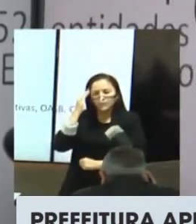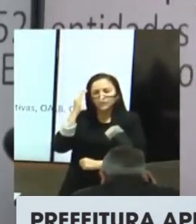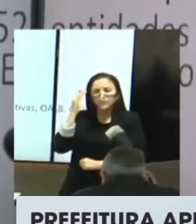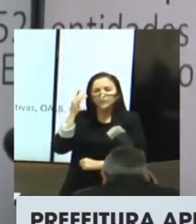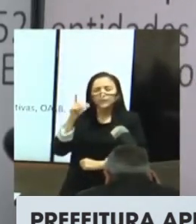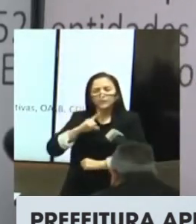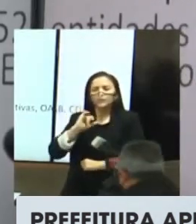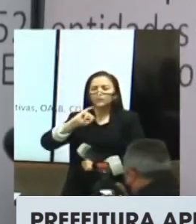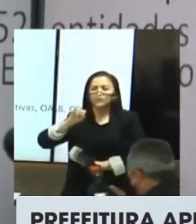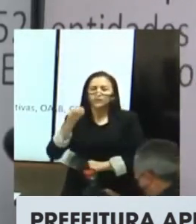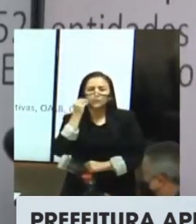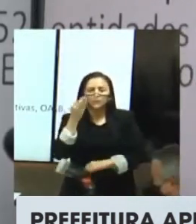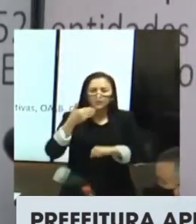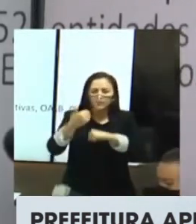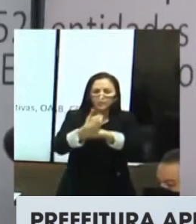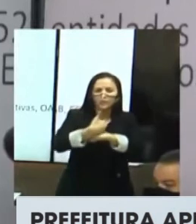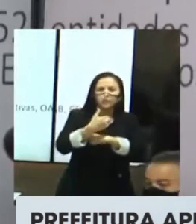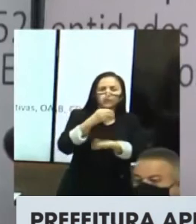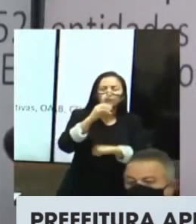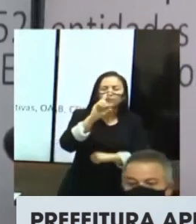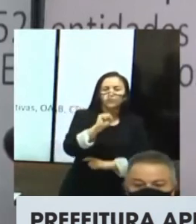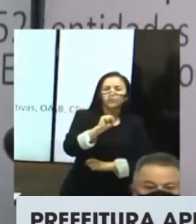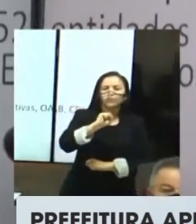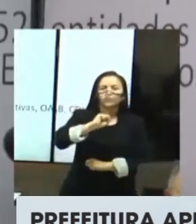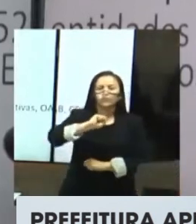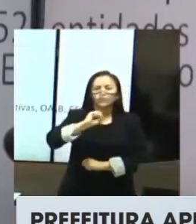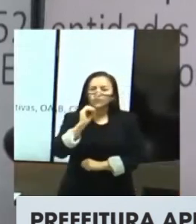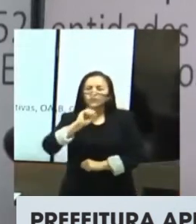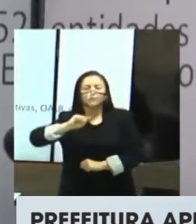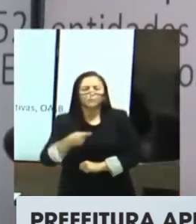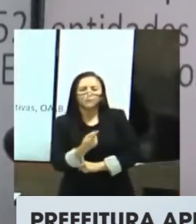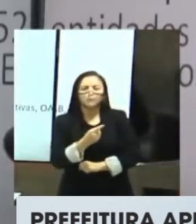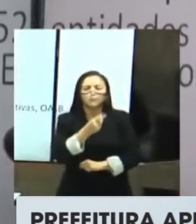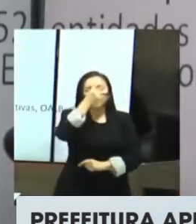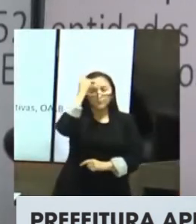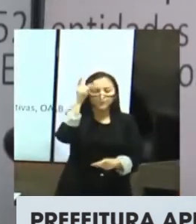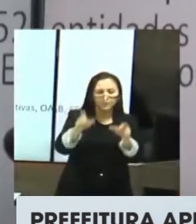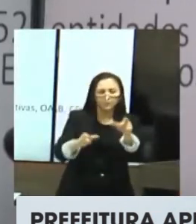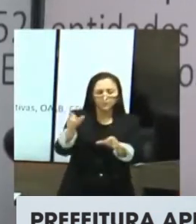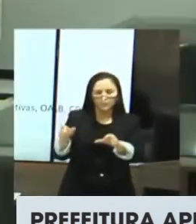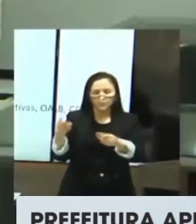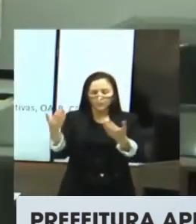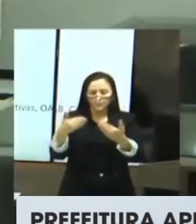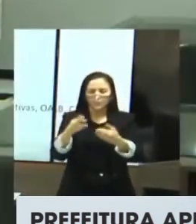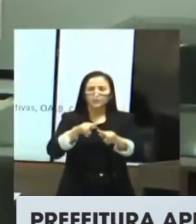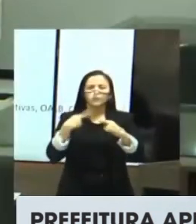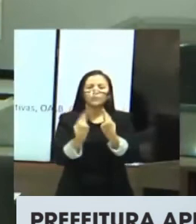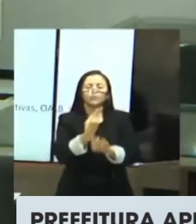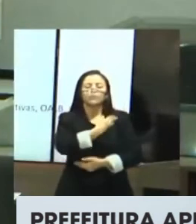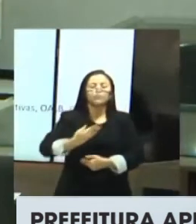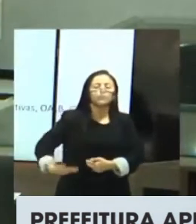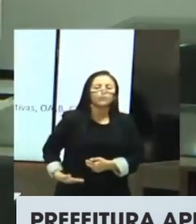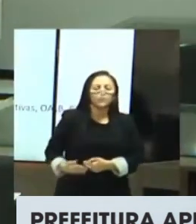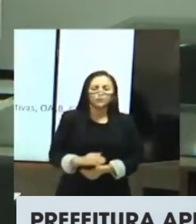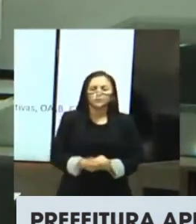combate à violência doméstica, monitoramento de vias públicas e plano da mobilidade urbana. O prazo para